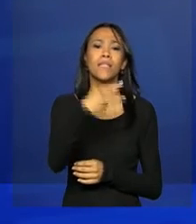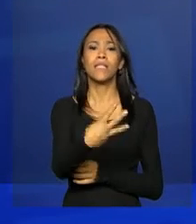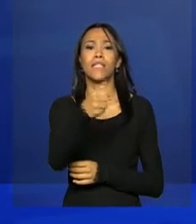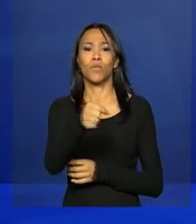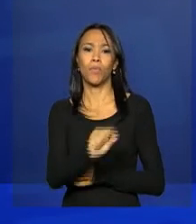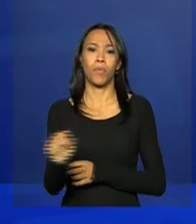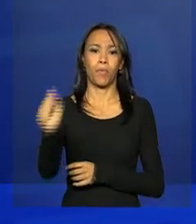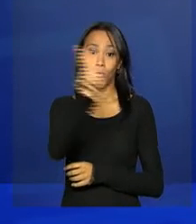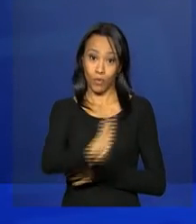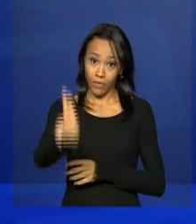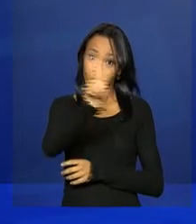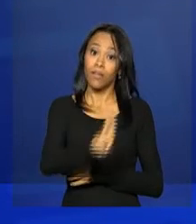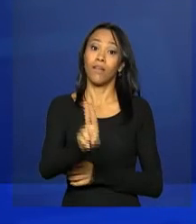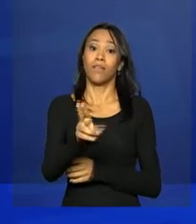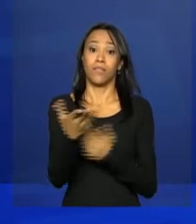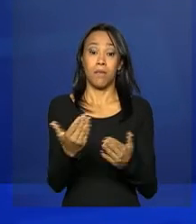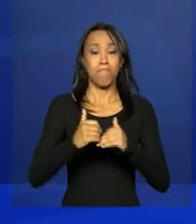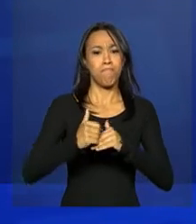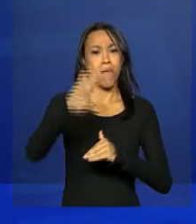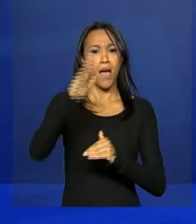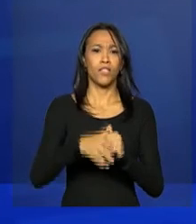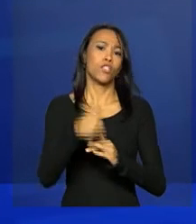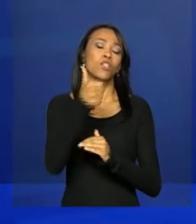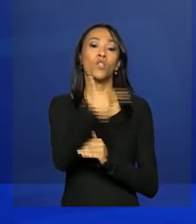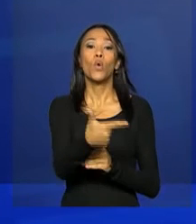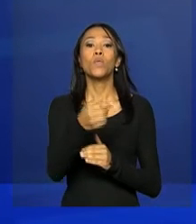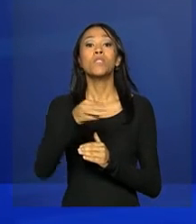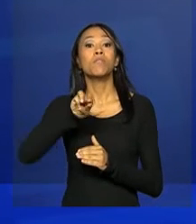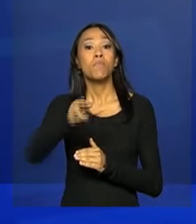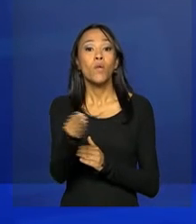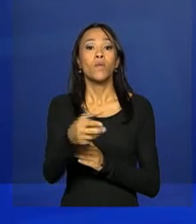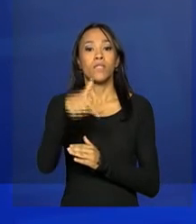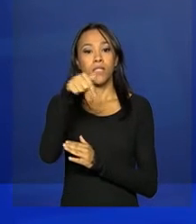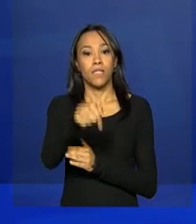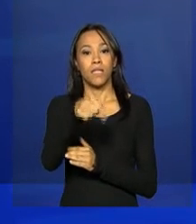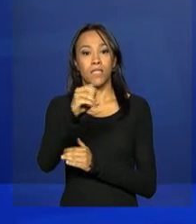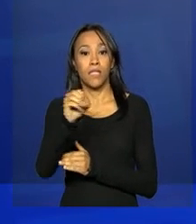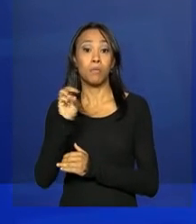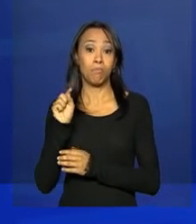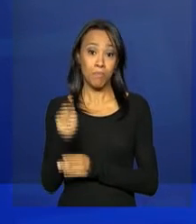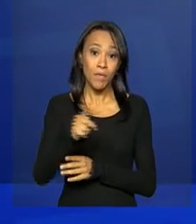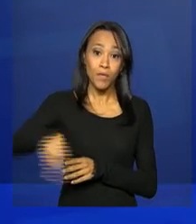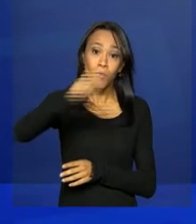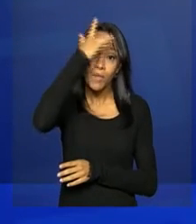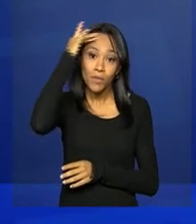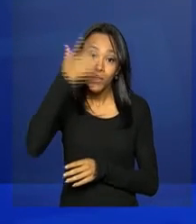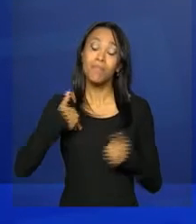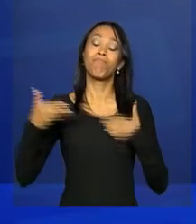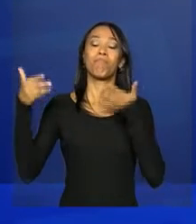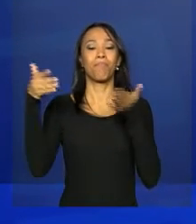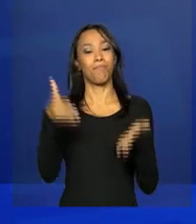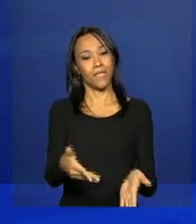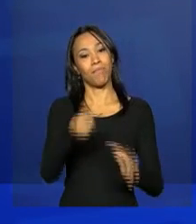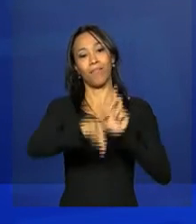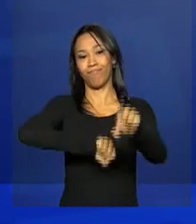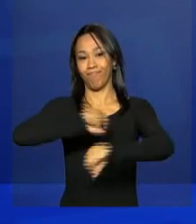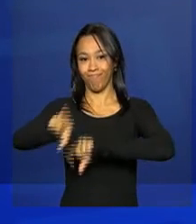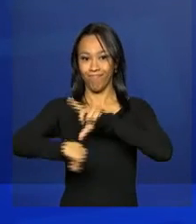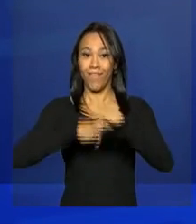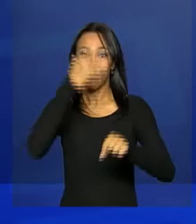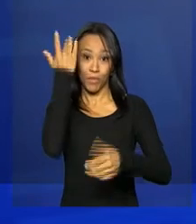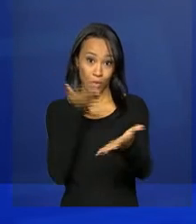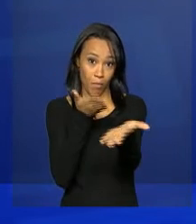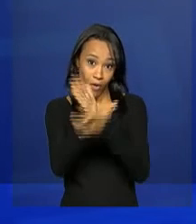públicas de ensino superior. Mais de 2,7 milhões de candidatos participaram da seleção. Os